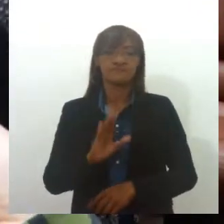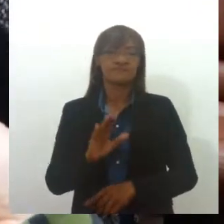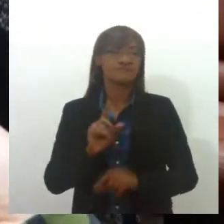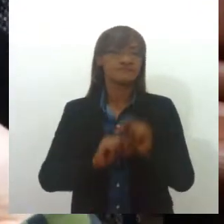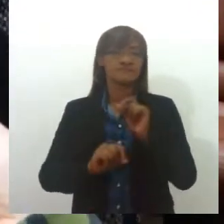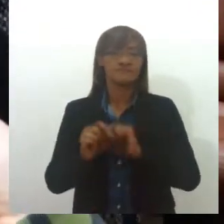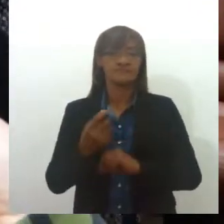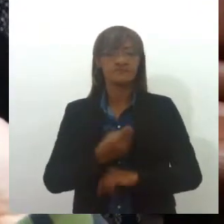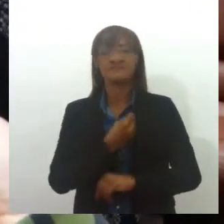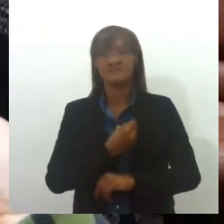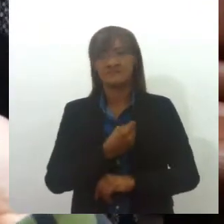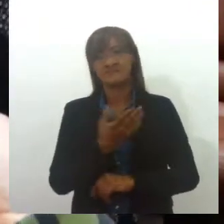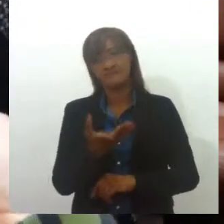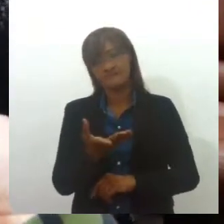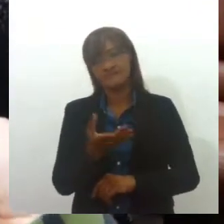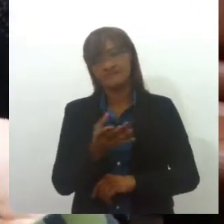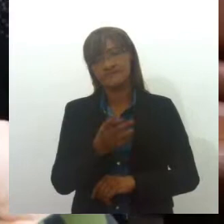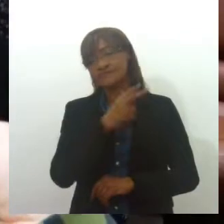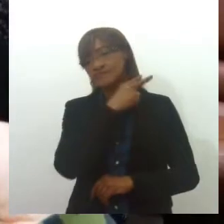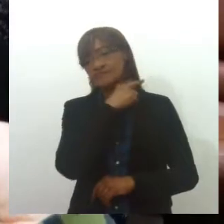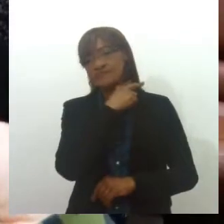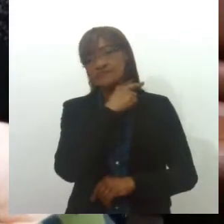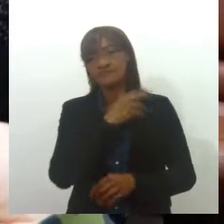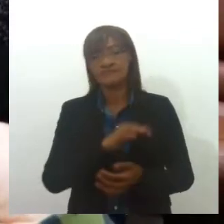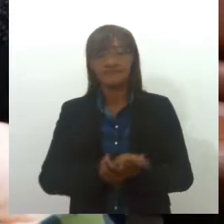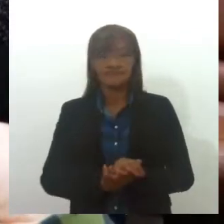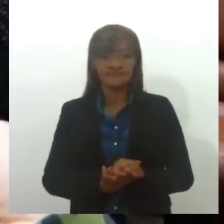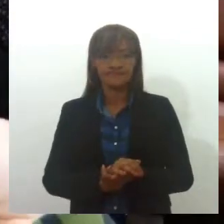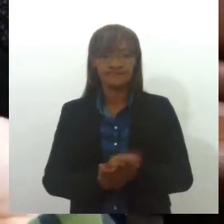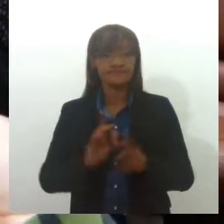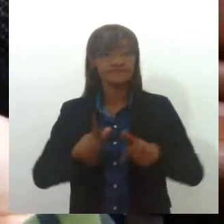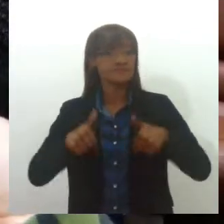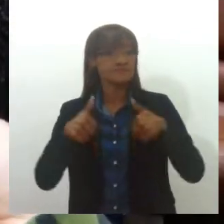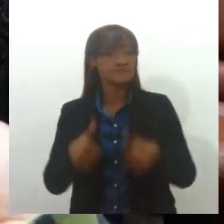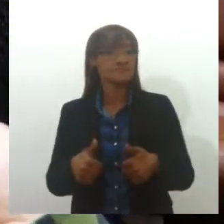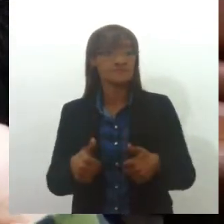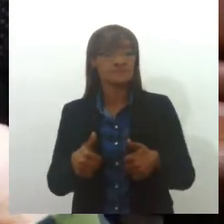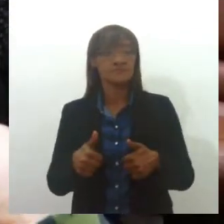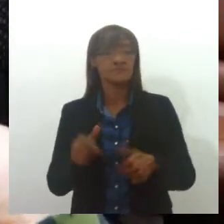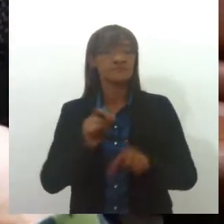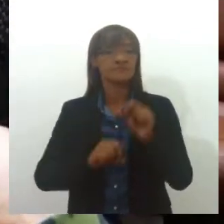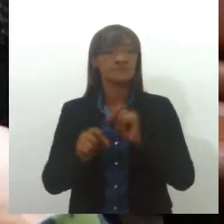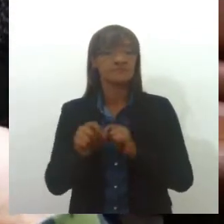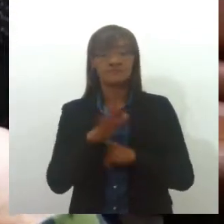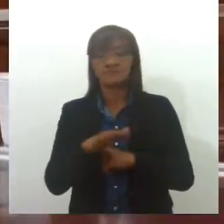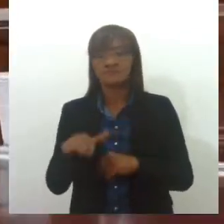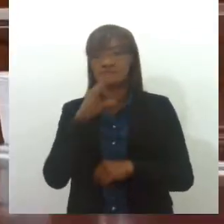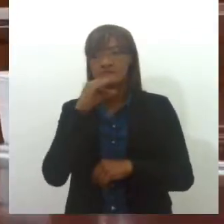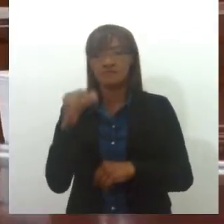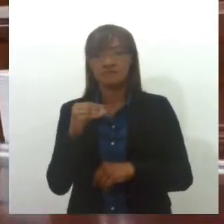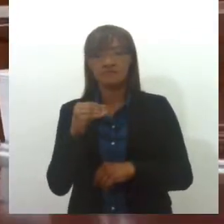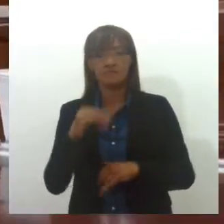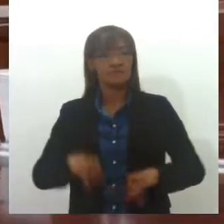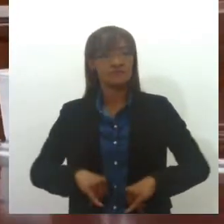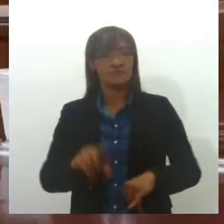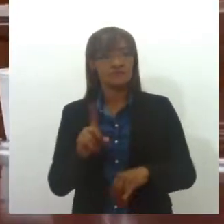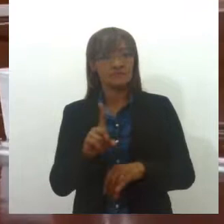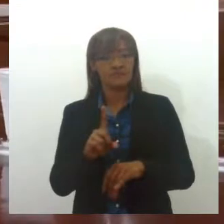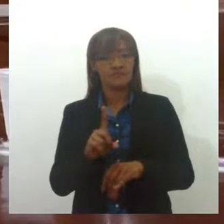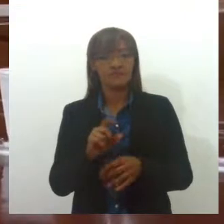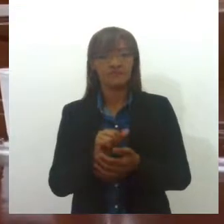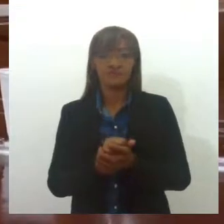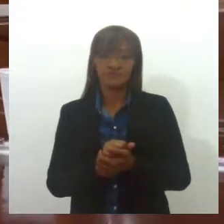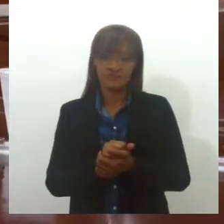vida de quem sofre, e a nossa luta é para que nenhuma criança e adolescente tenha que passar pela violência sexual. A advogada Glicia